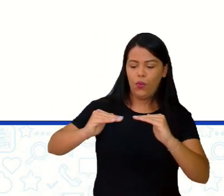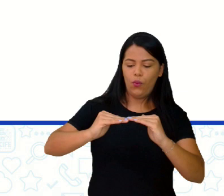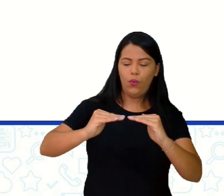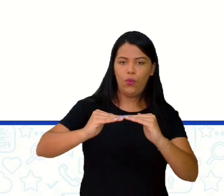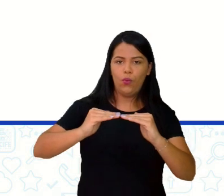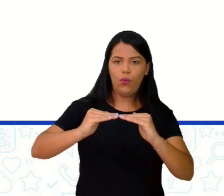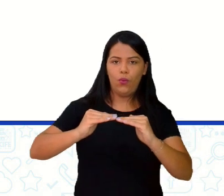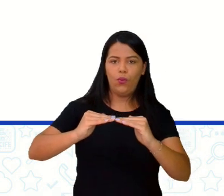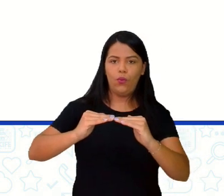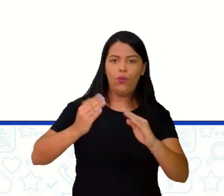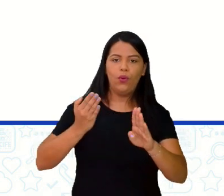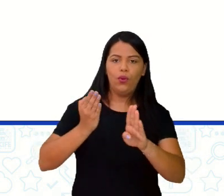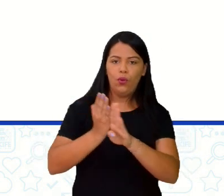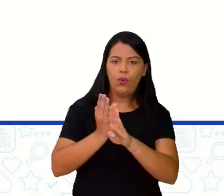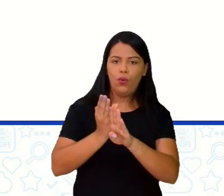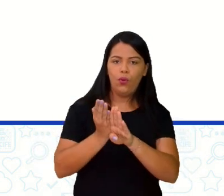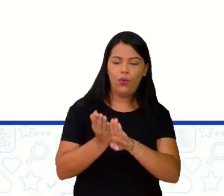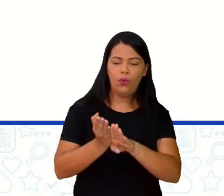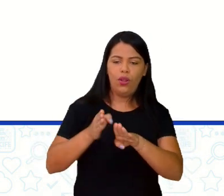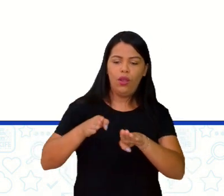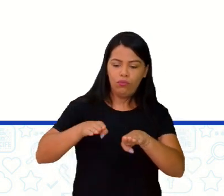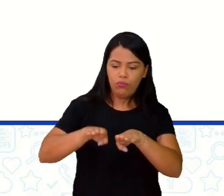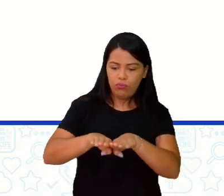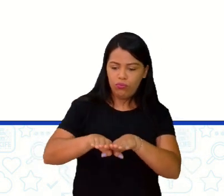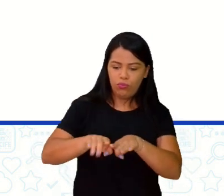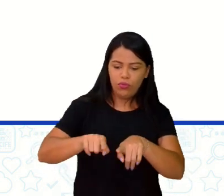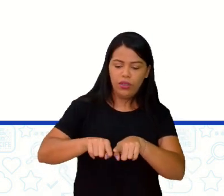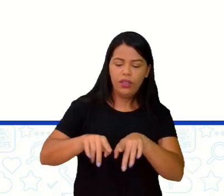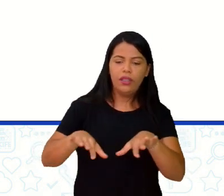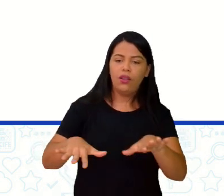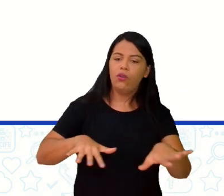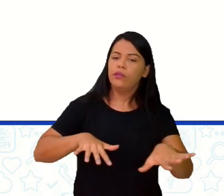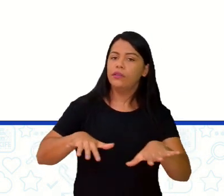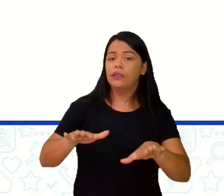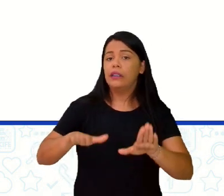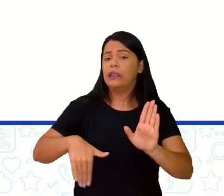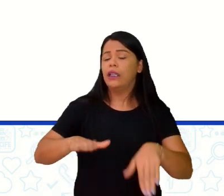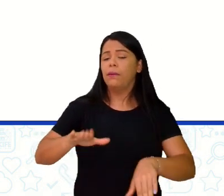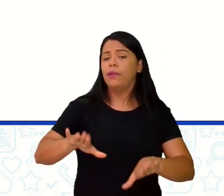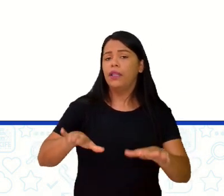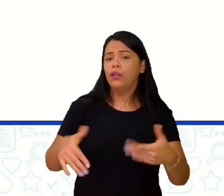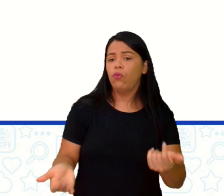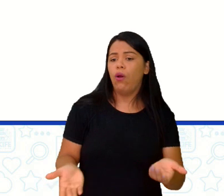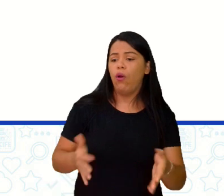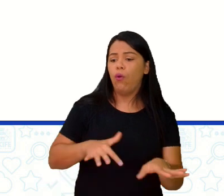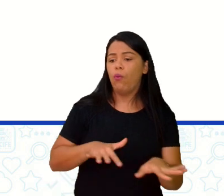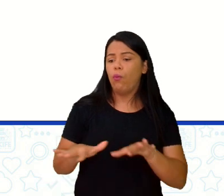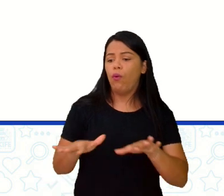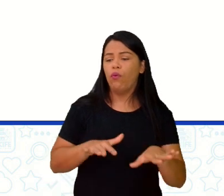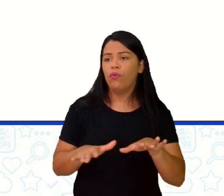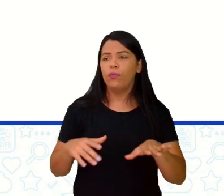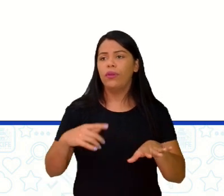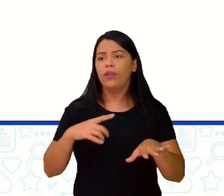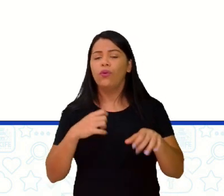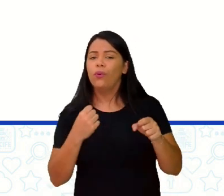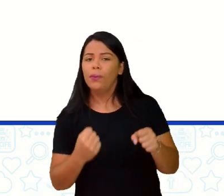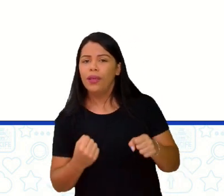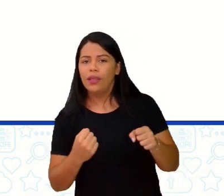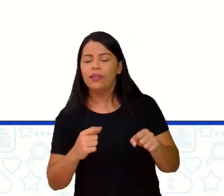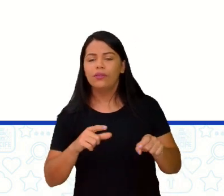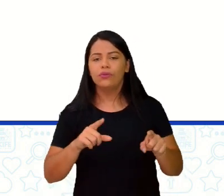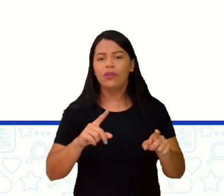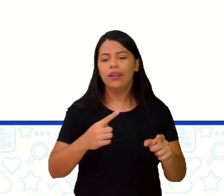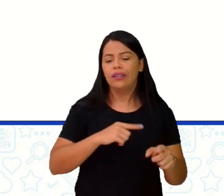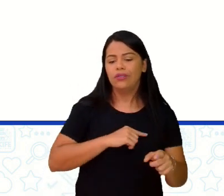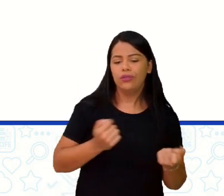outra. E aí, a depender do movimento, a depender das densidades dessas placas, a gente